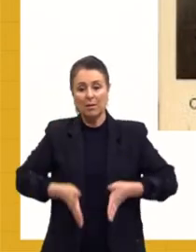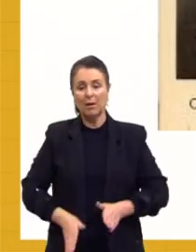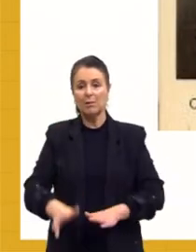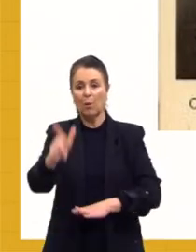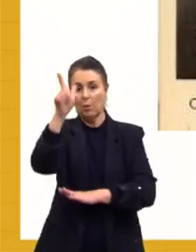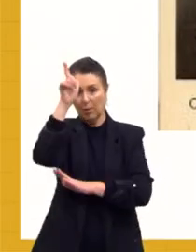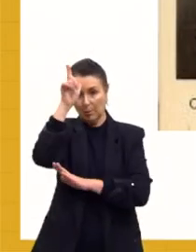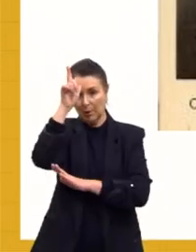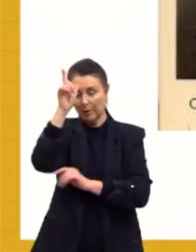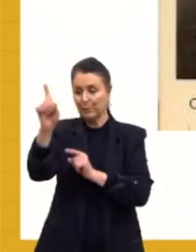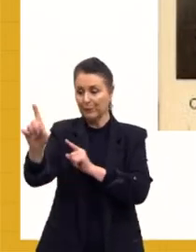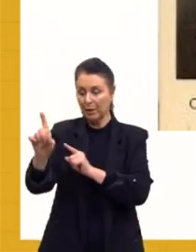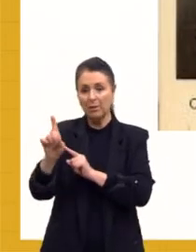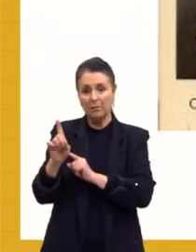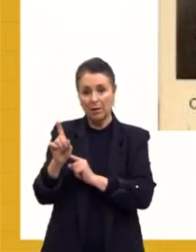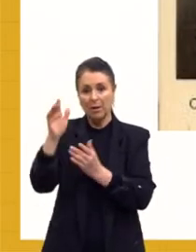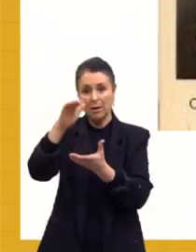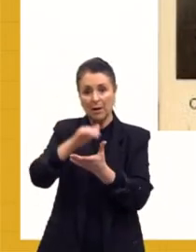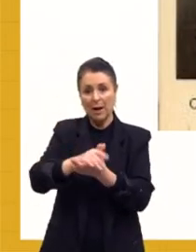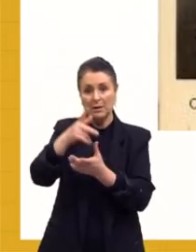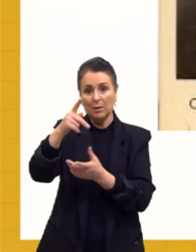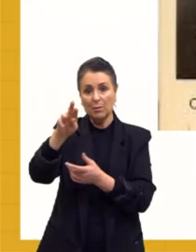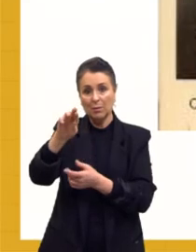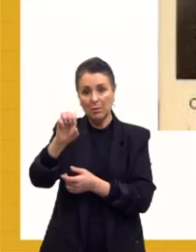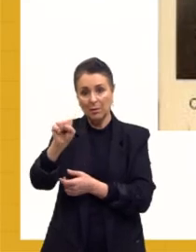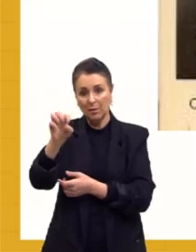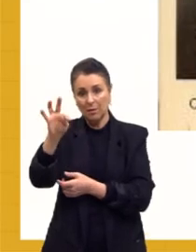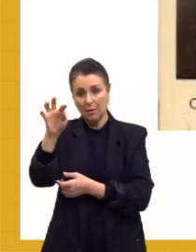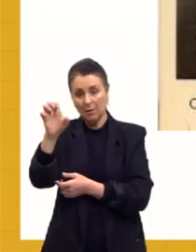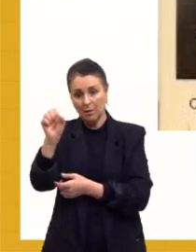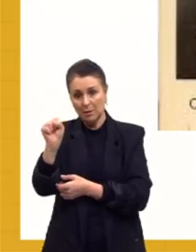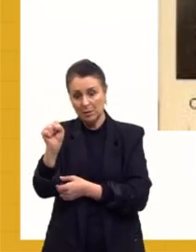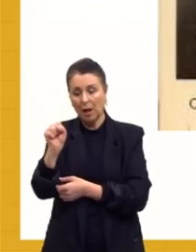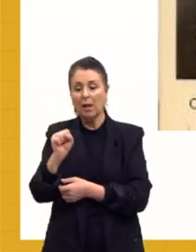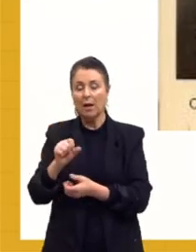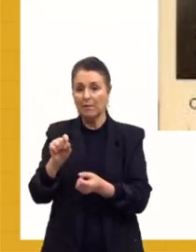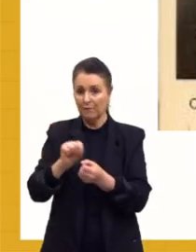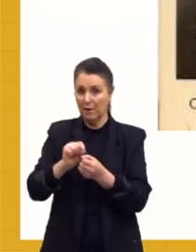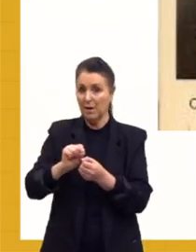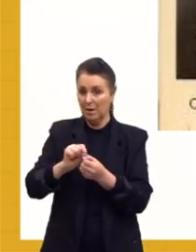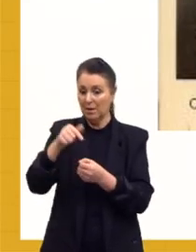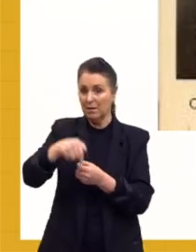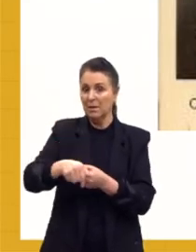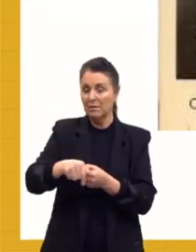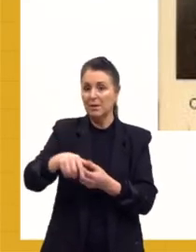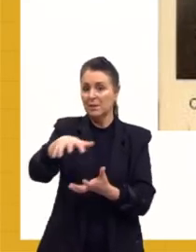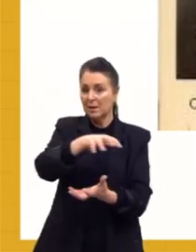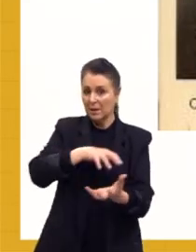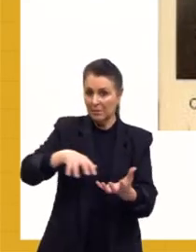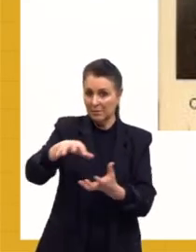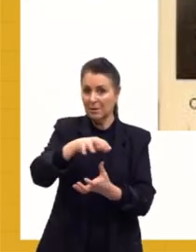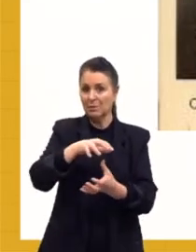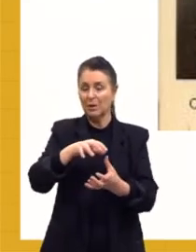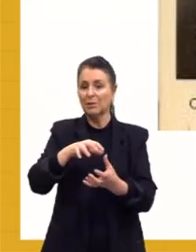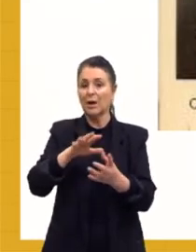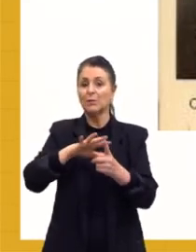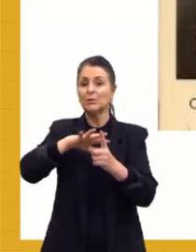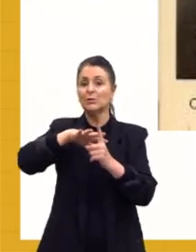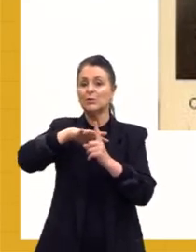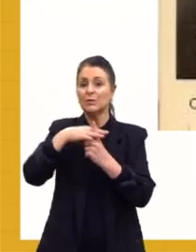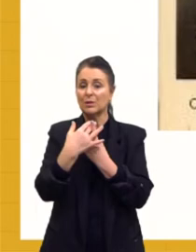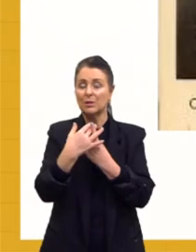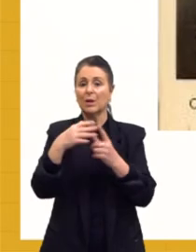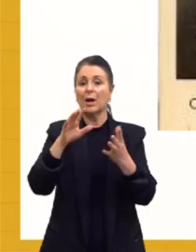Brasil, se casa com Prestes, ela vem para fazer a revolução socialista, comunista, com ele, acaba se apaixonando,